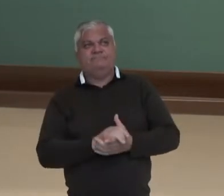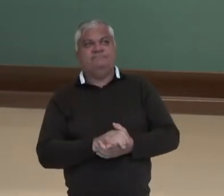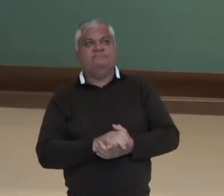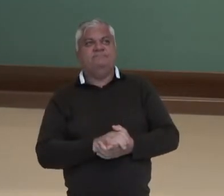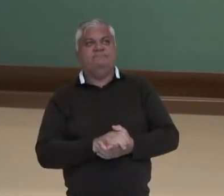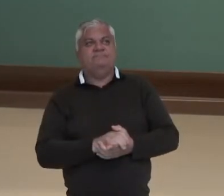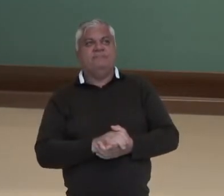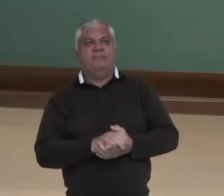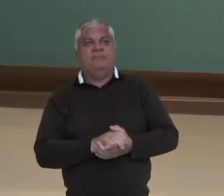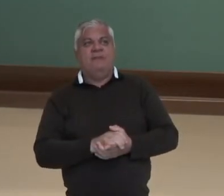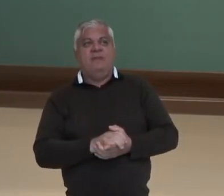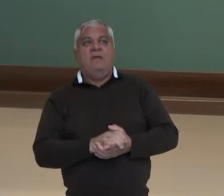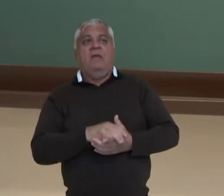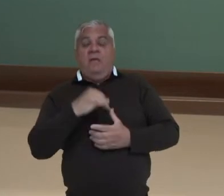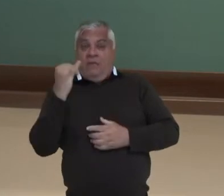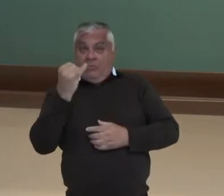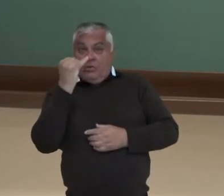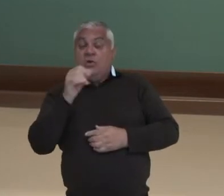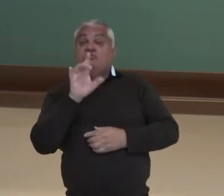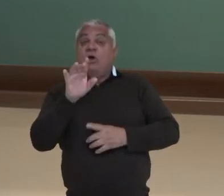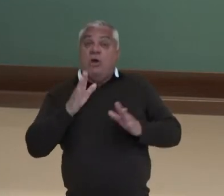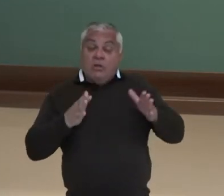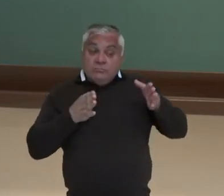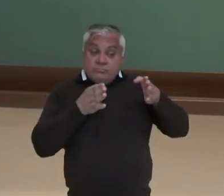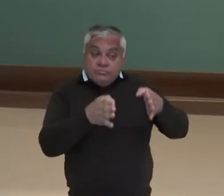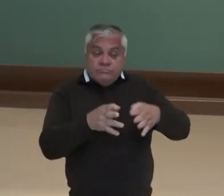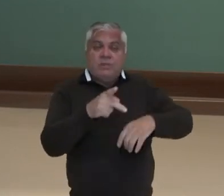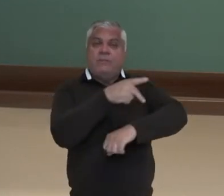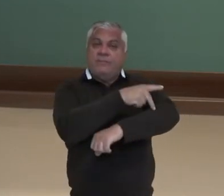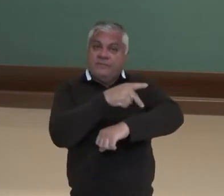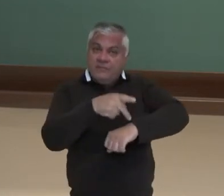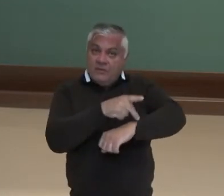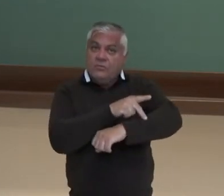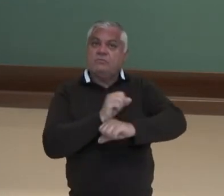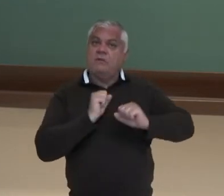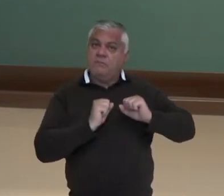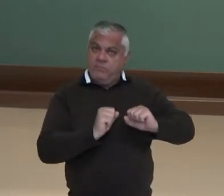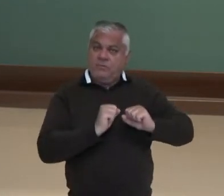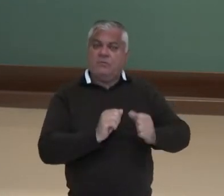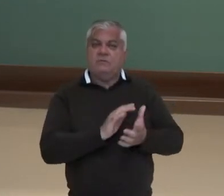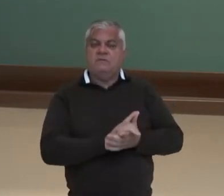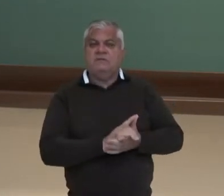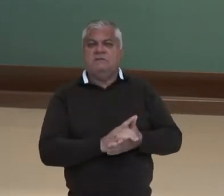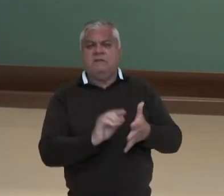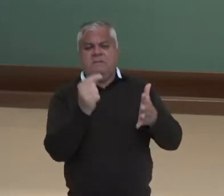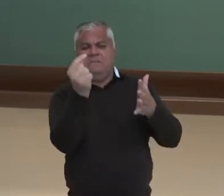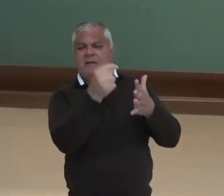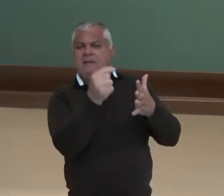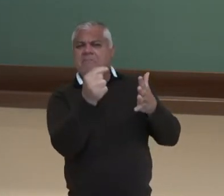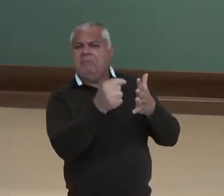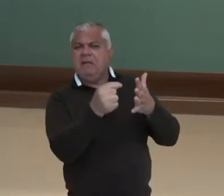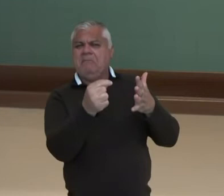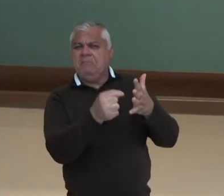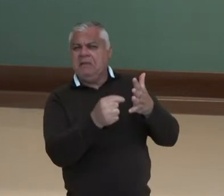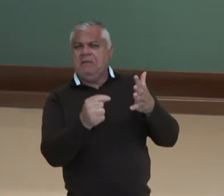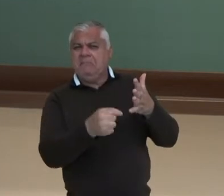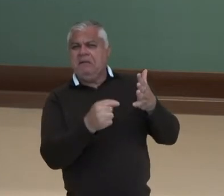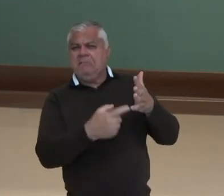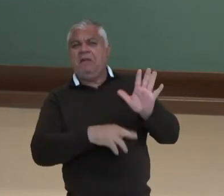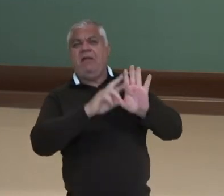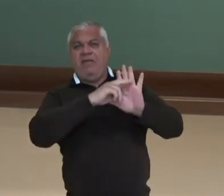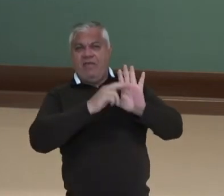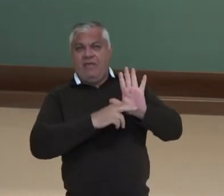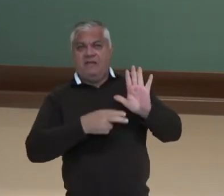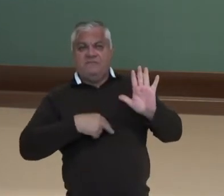E salvado o uso para finalidades pedagógicas, né? Então, e uma série de regras aí que vocês vão encontrar